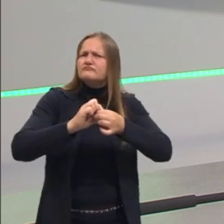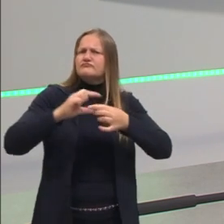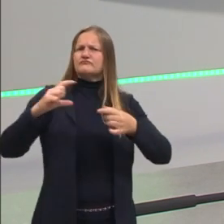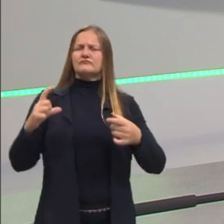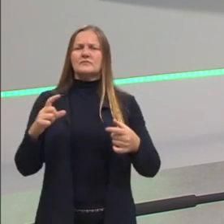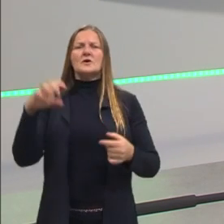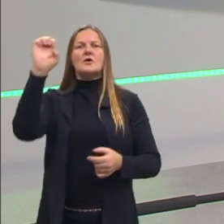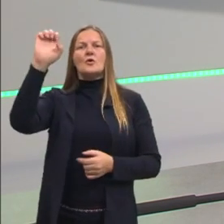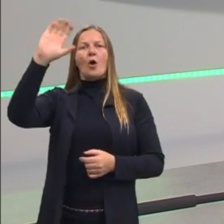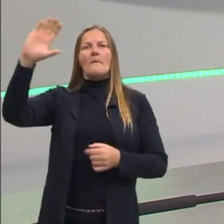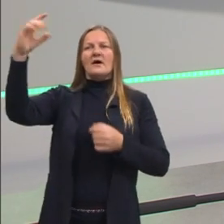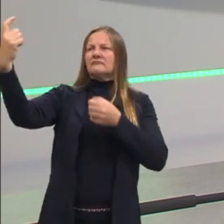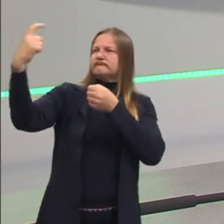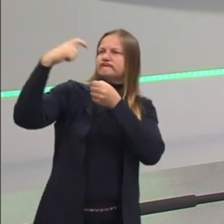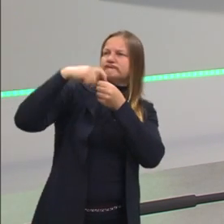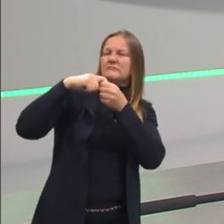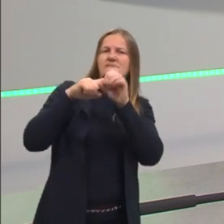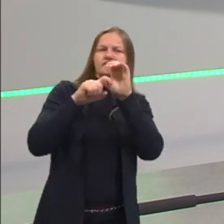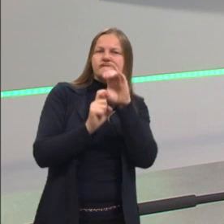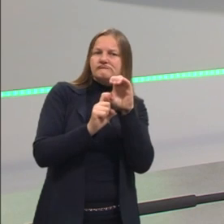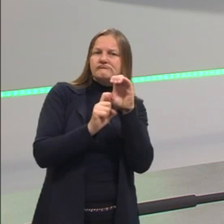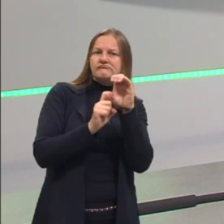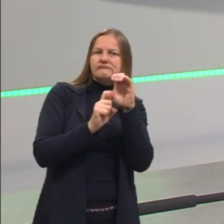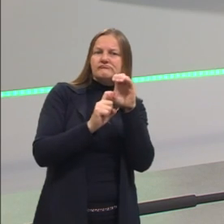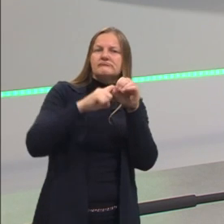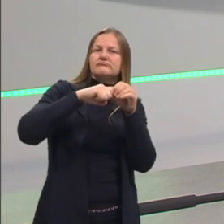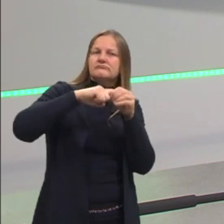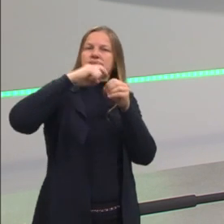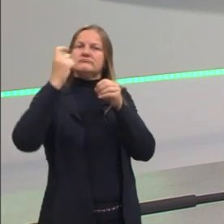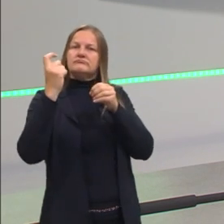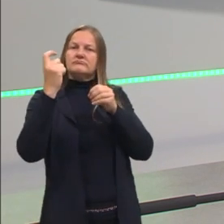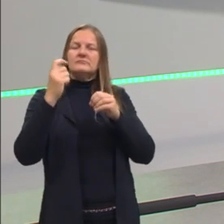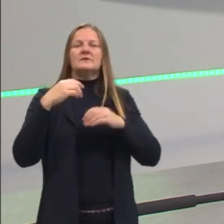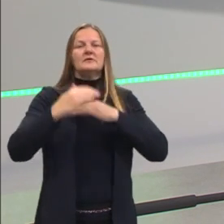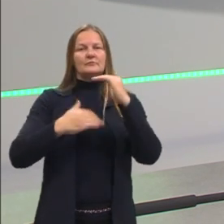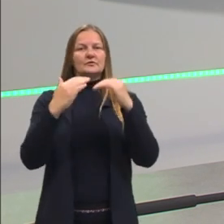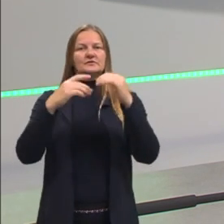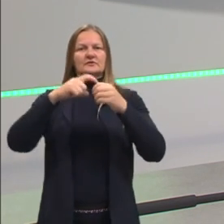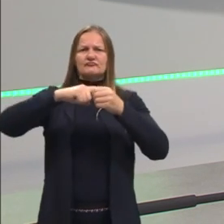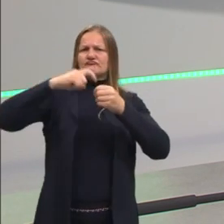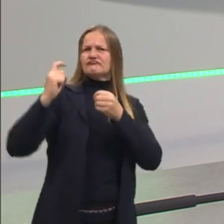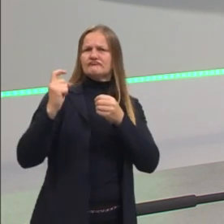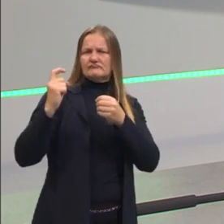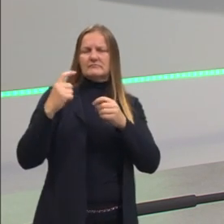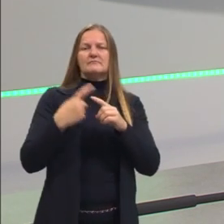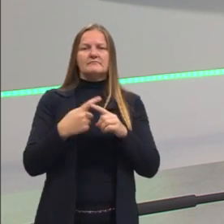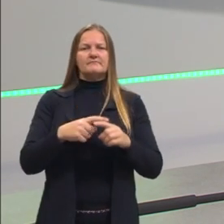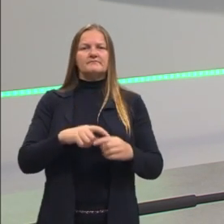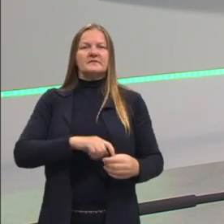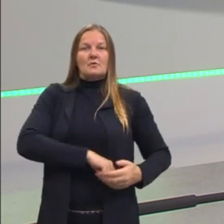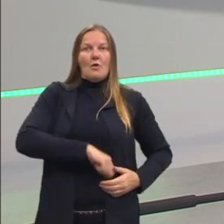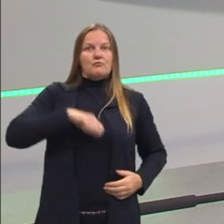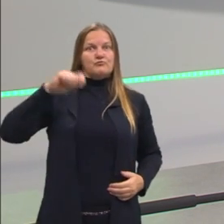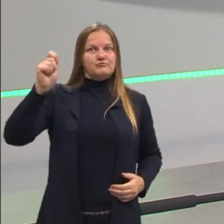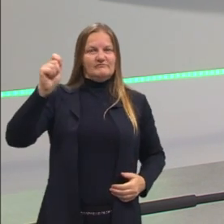europeu. Por quê? Porque nós passamos por um momento que a gente chama de processo de independência. E alguns